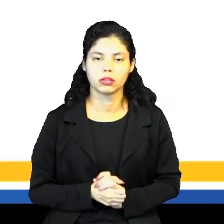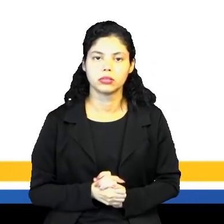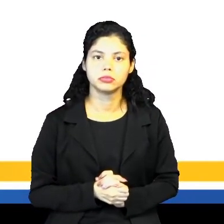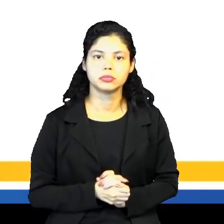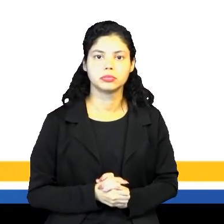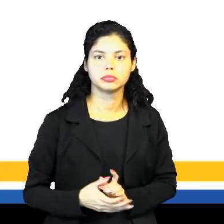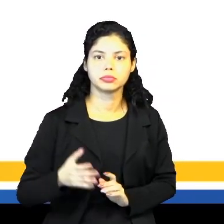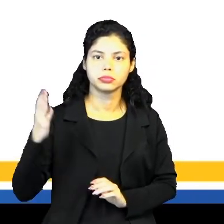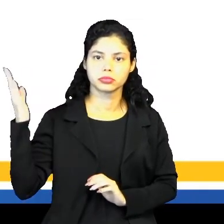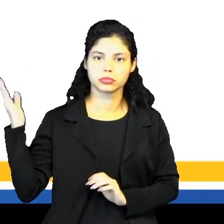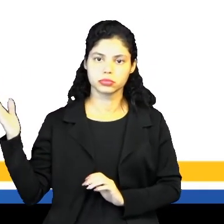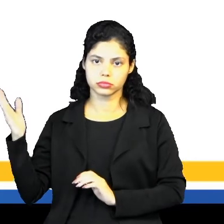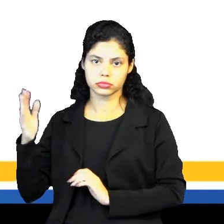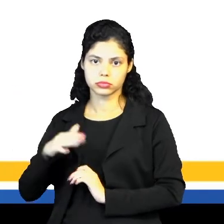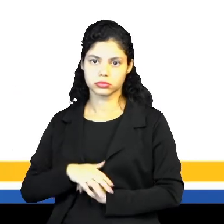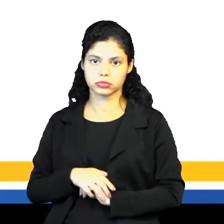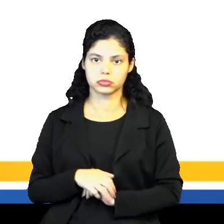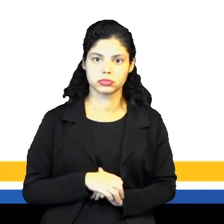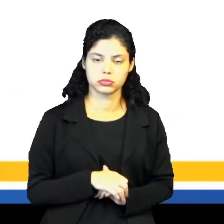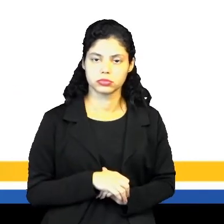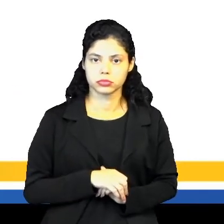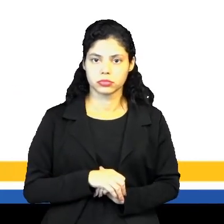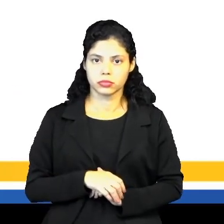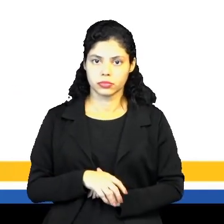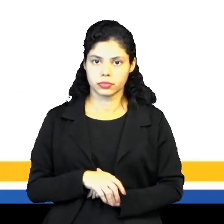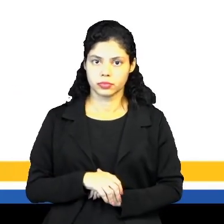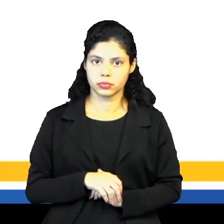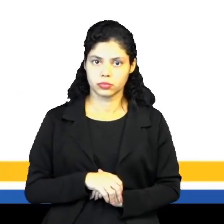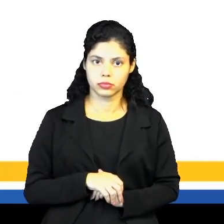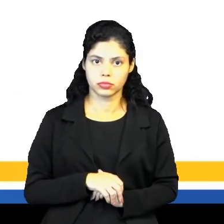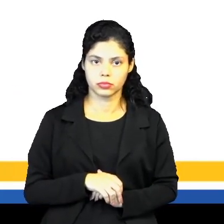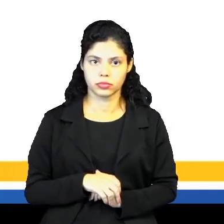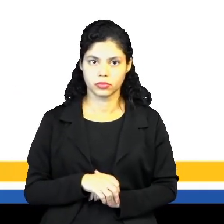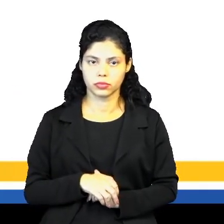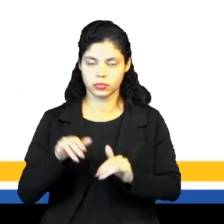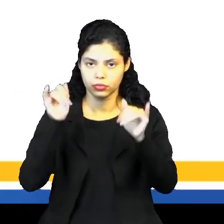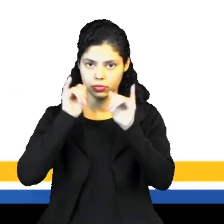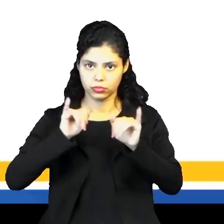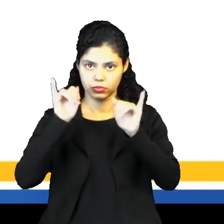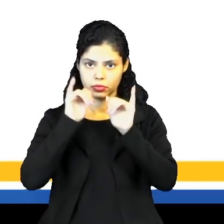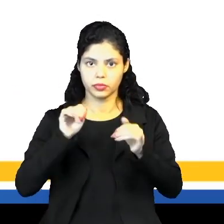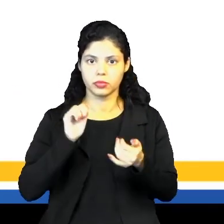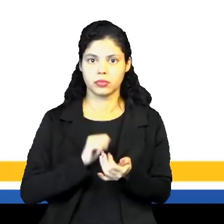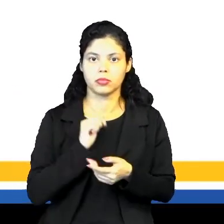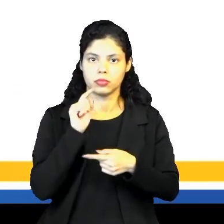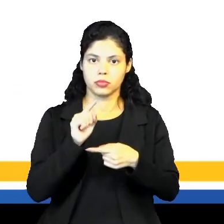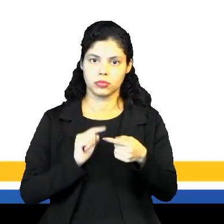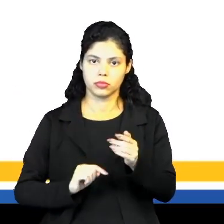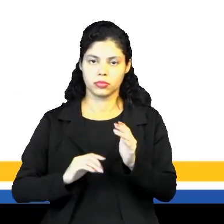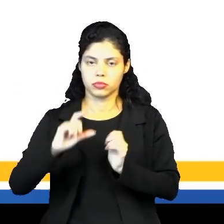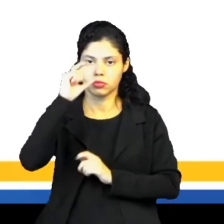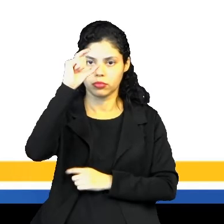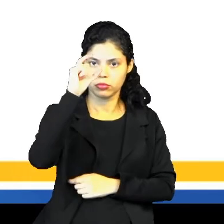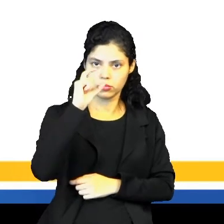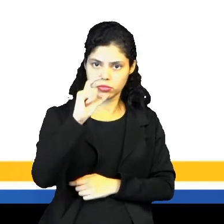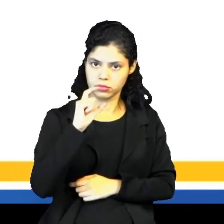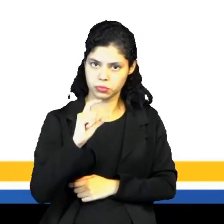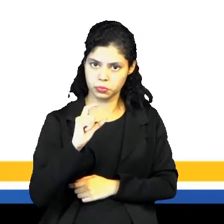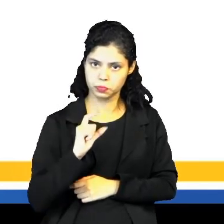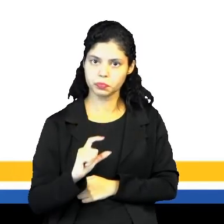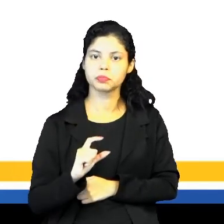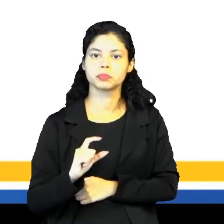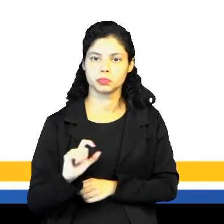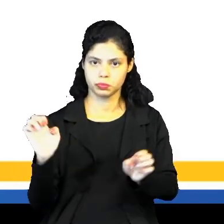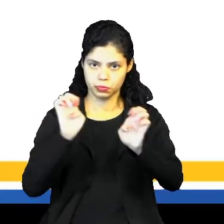E aí, temos, de forma bem clara, né? Uma notícia dividida aí em suas